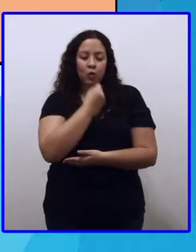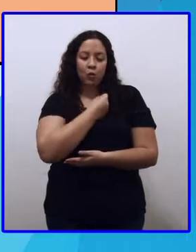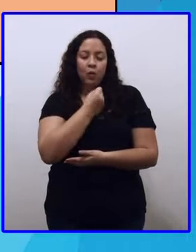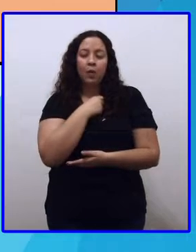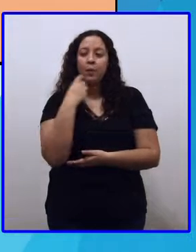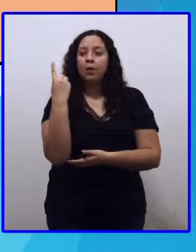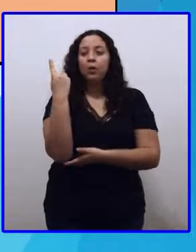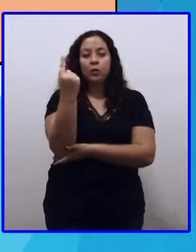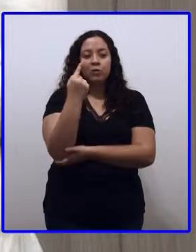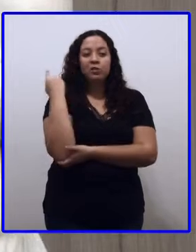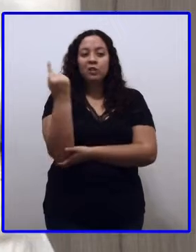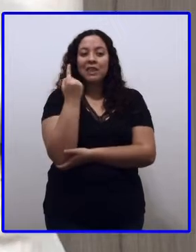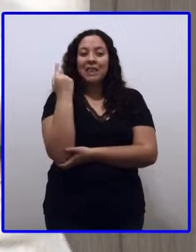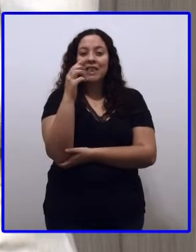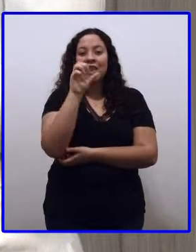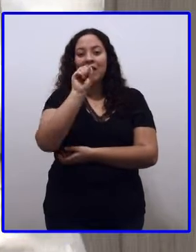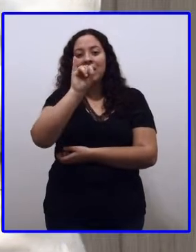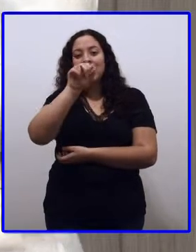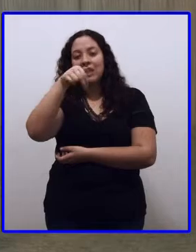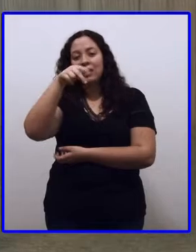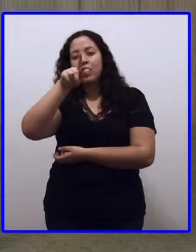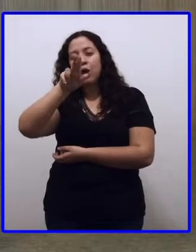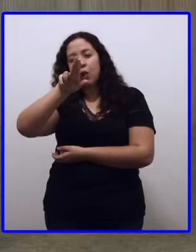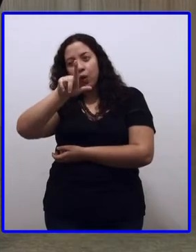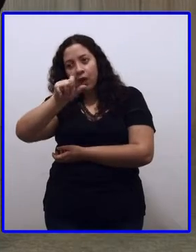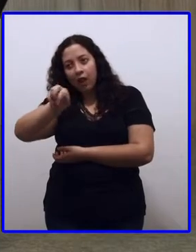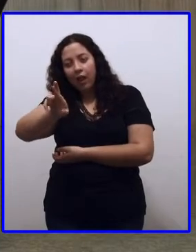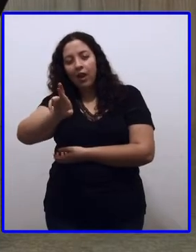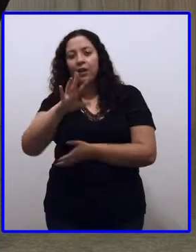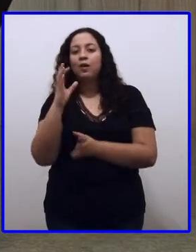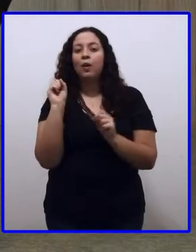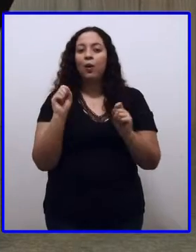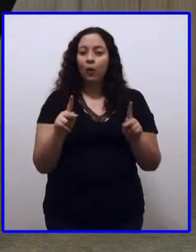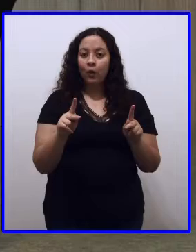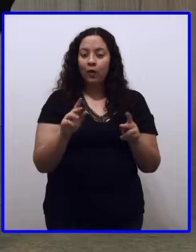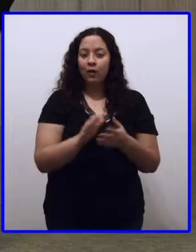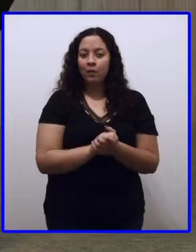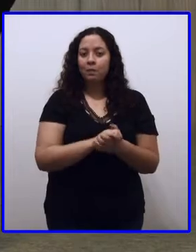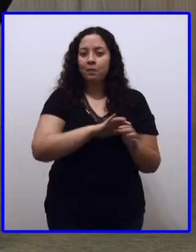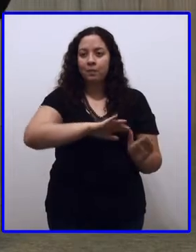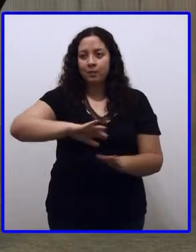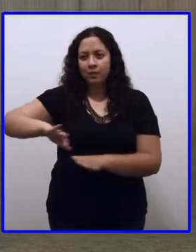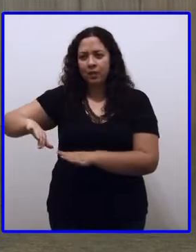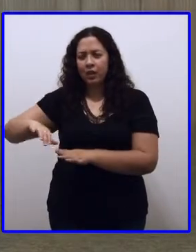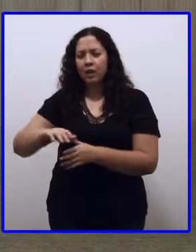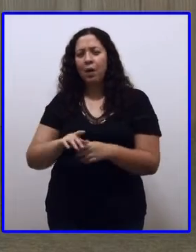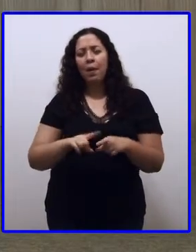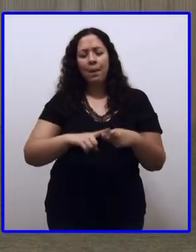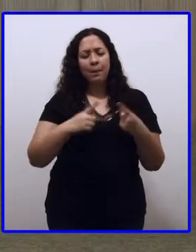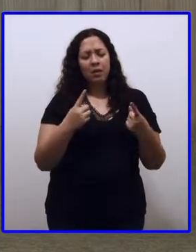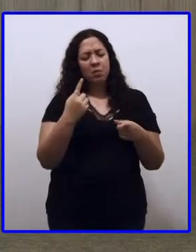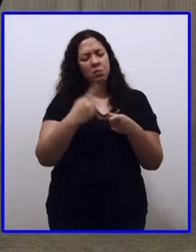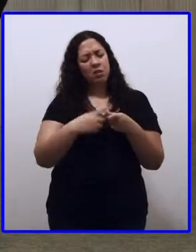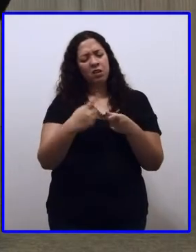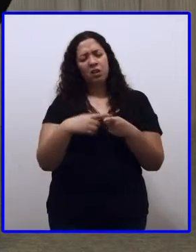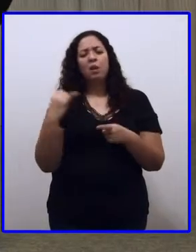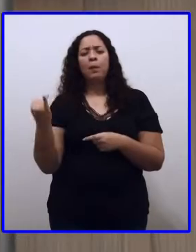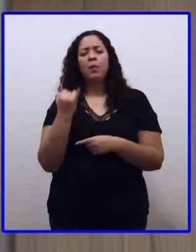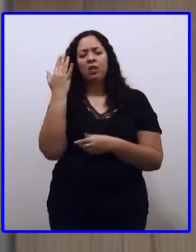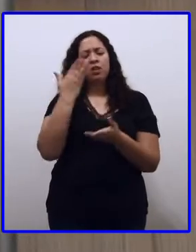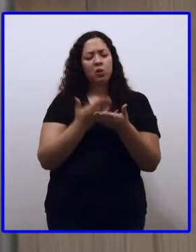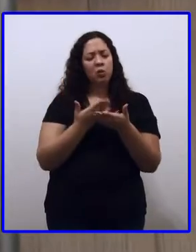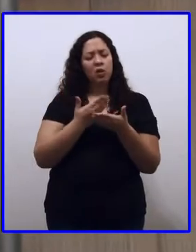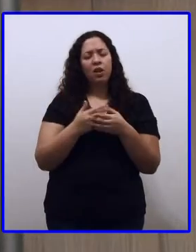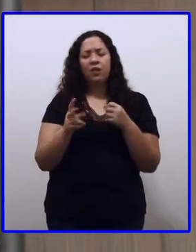o jantar. Muito bem. E aí, você deve estar pensando, tá? Ah, mas para que verbo é tão importante